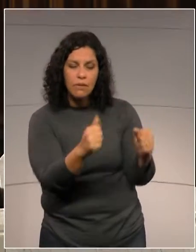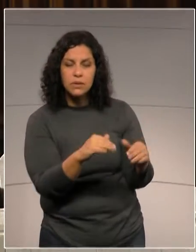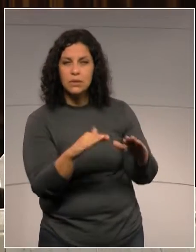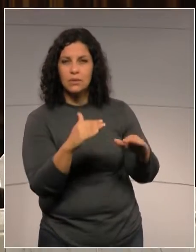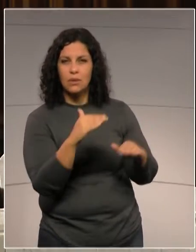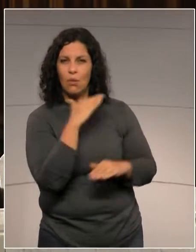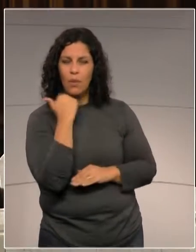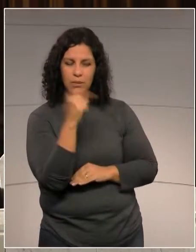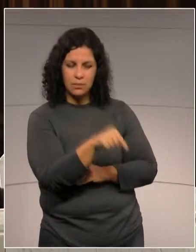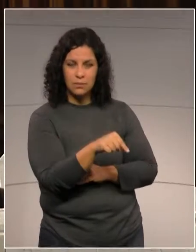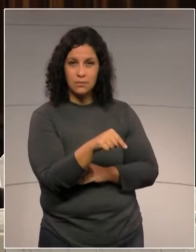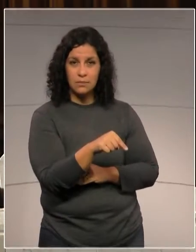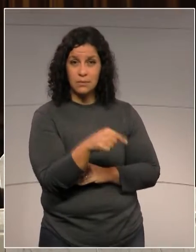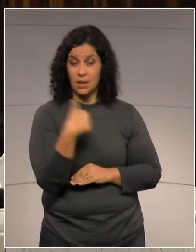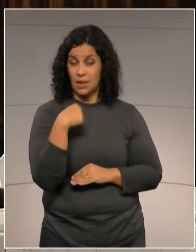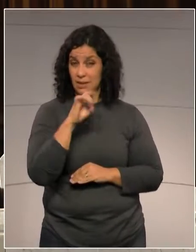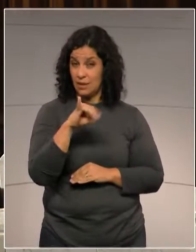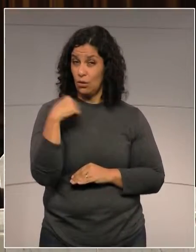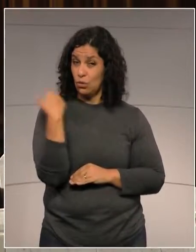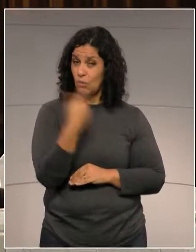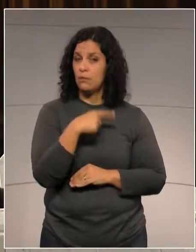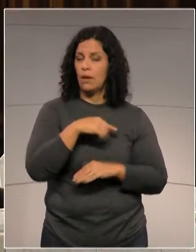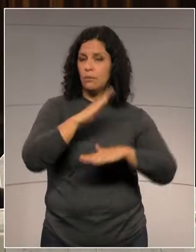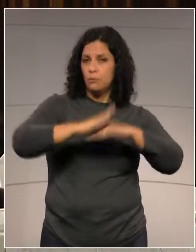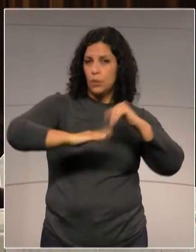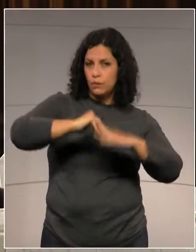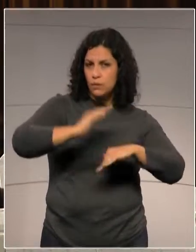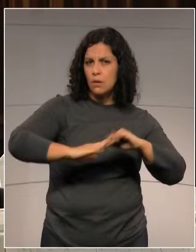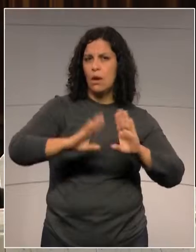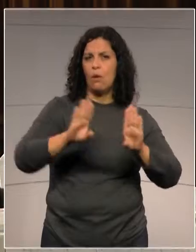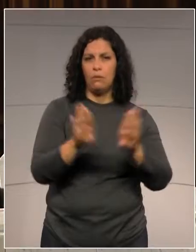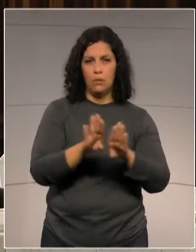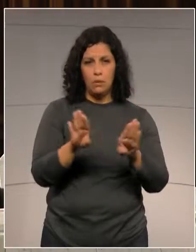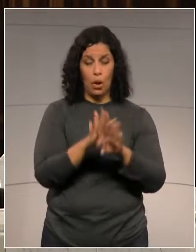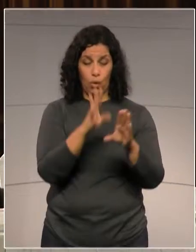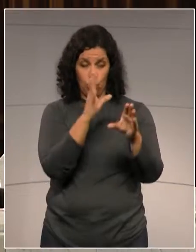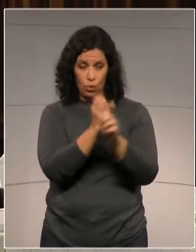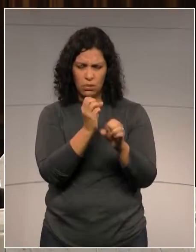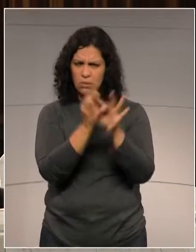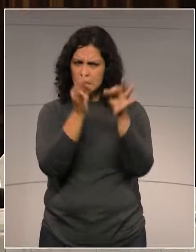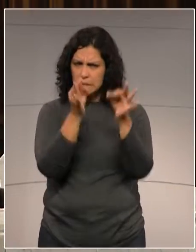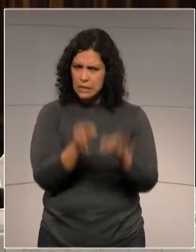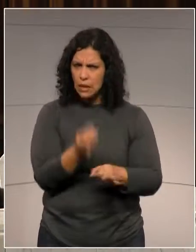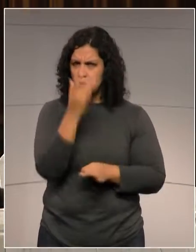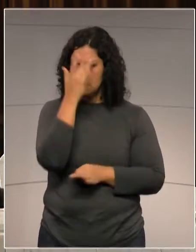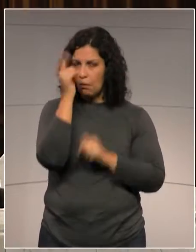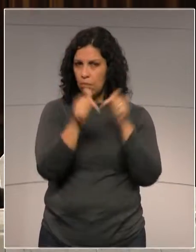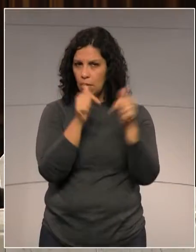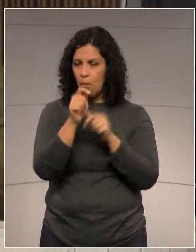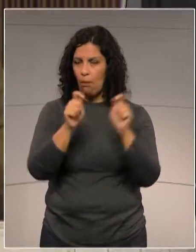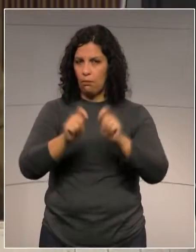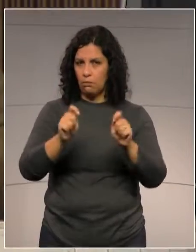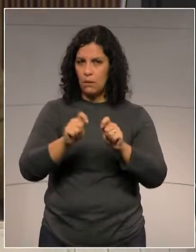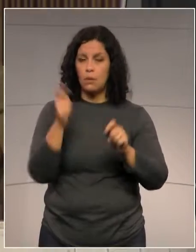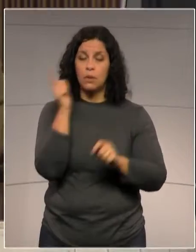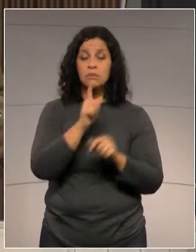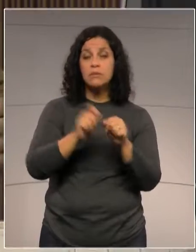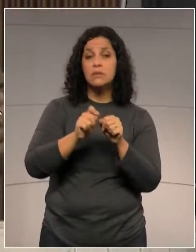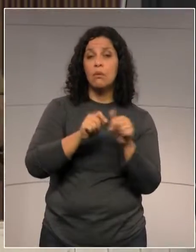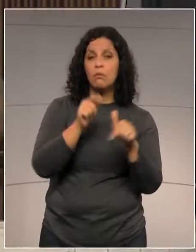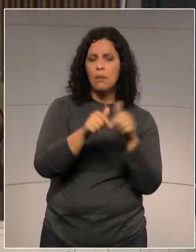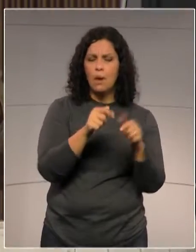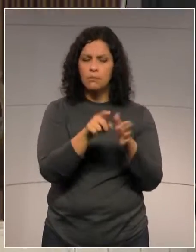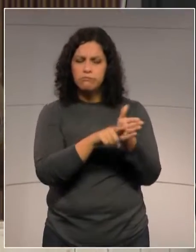Se nós temos profissionais suficientemente em número adequado para que o trabalho seja realizado,